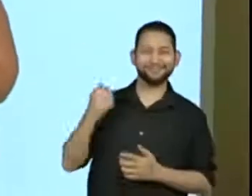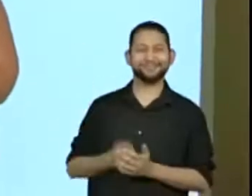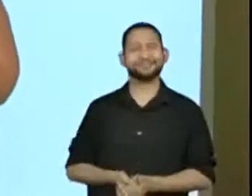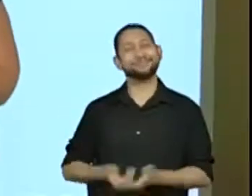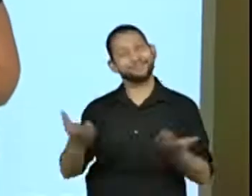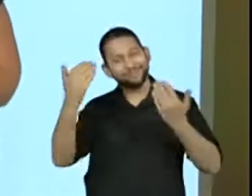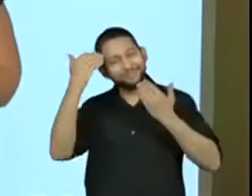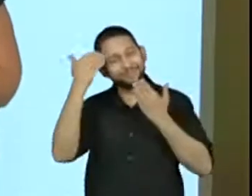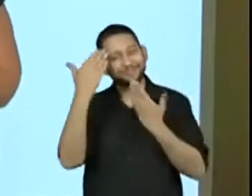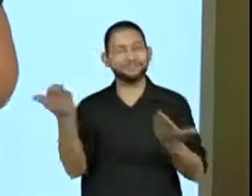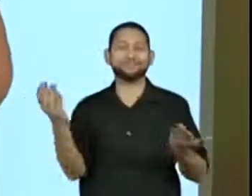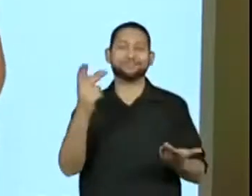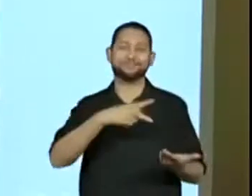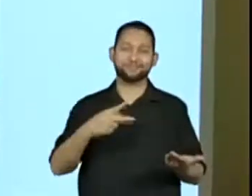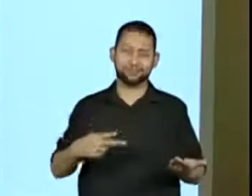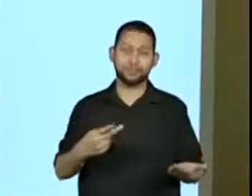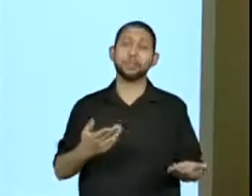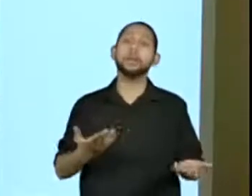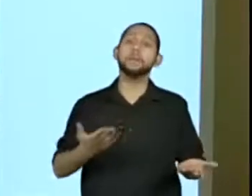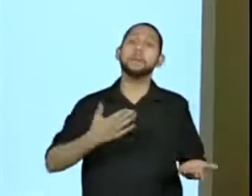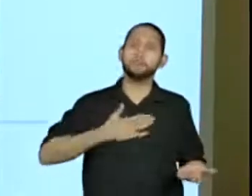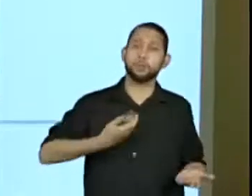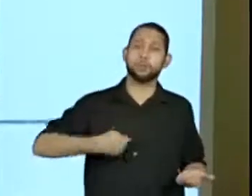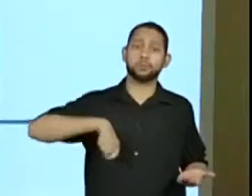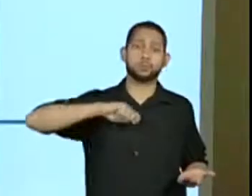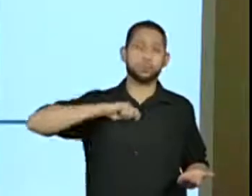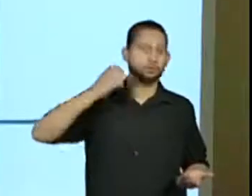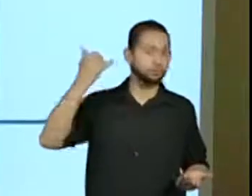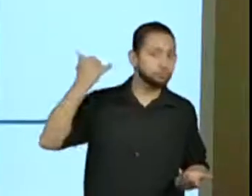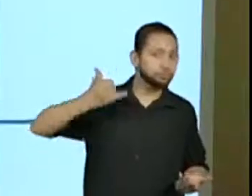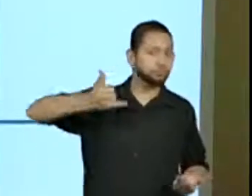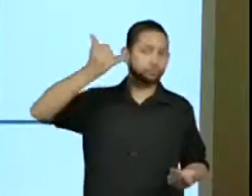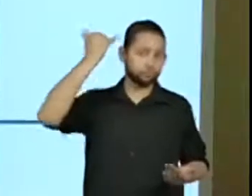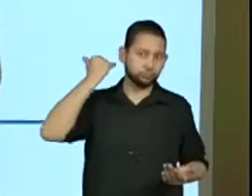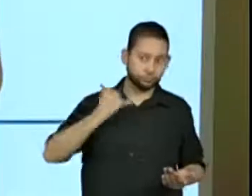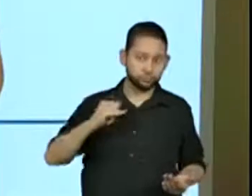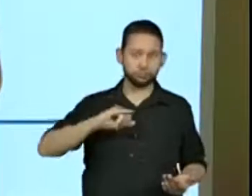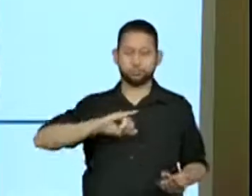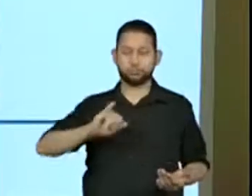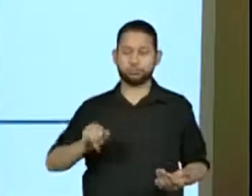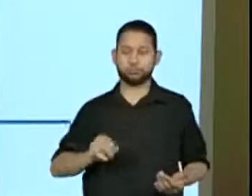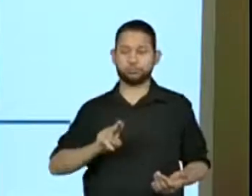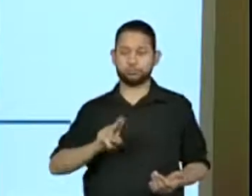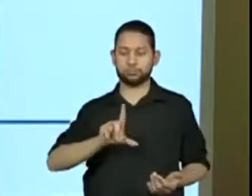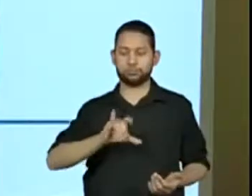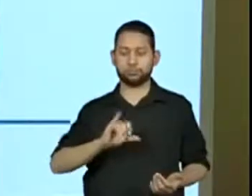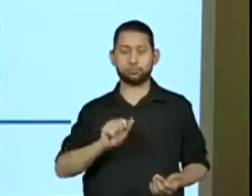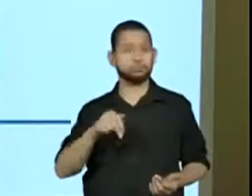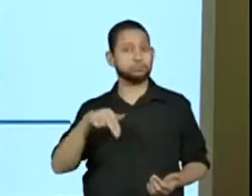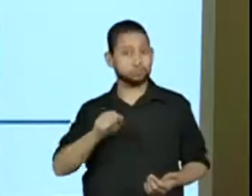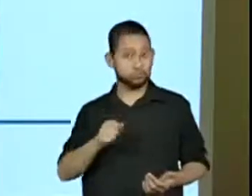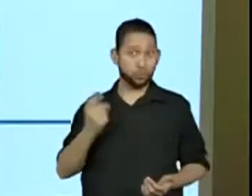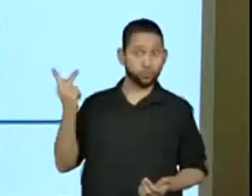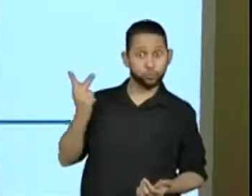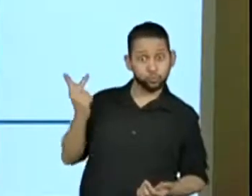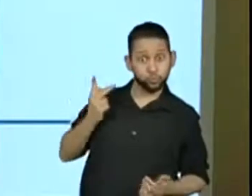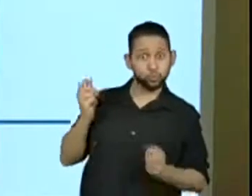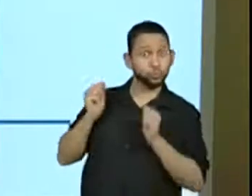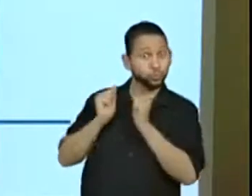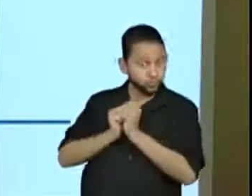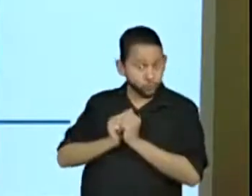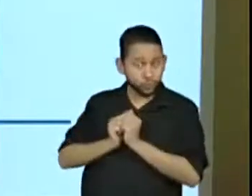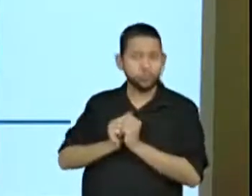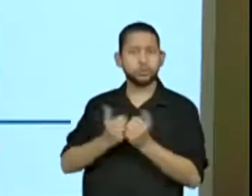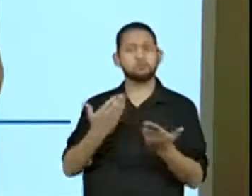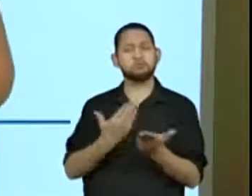obrigada, professora Joyce. Eu sou a professora Juliana Nadeu, estou aqui para acompanhar a professora Joyce nessa aula que vai ser